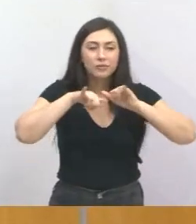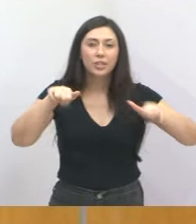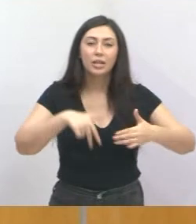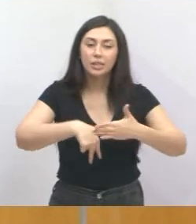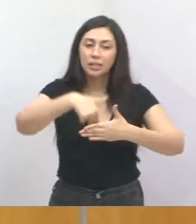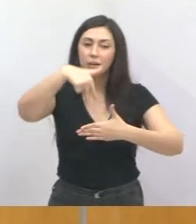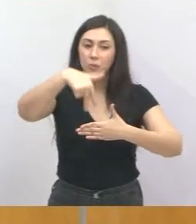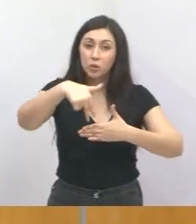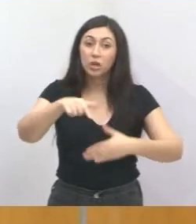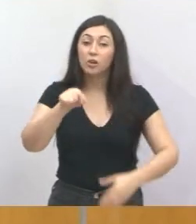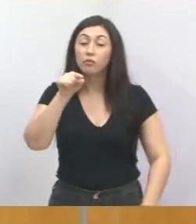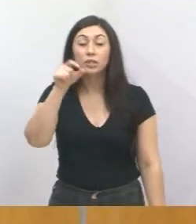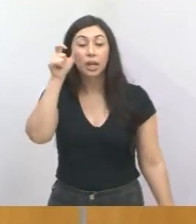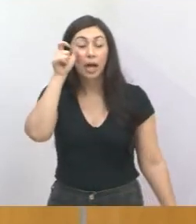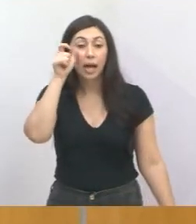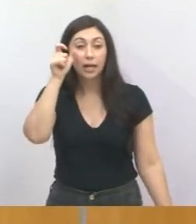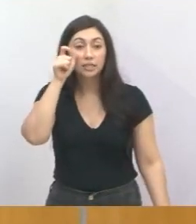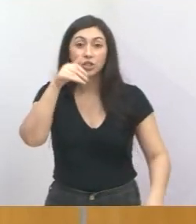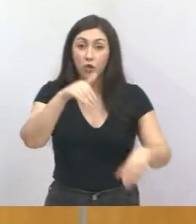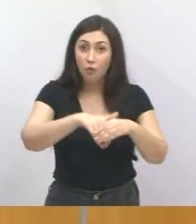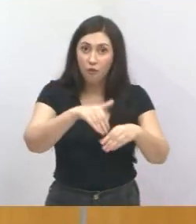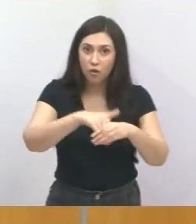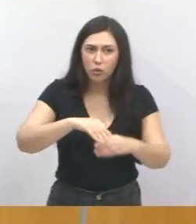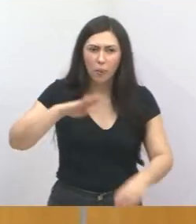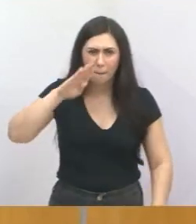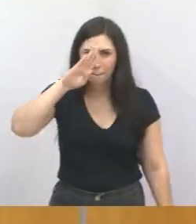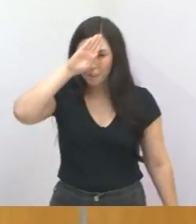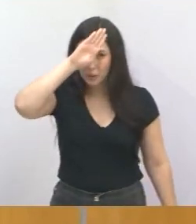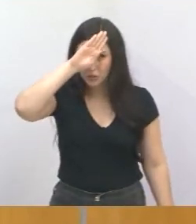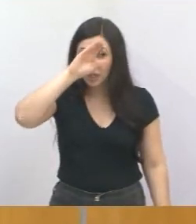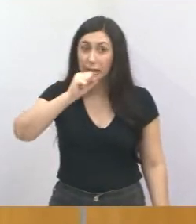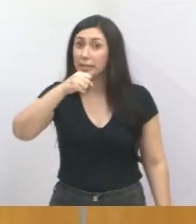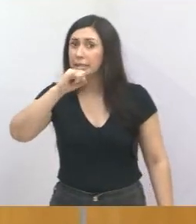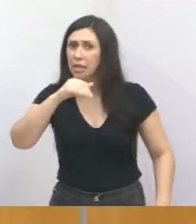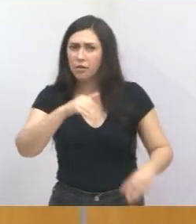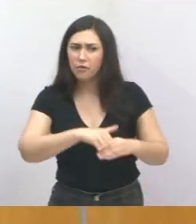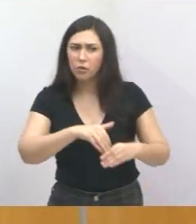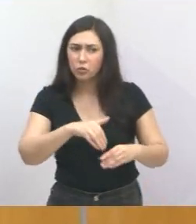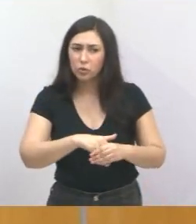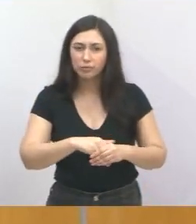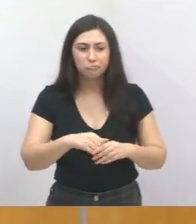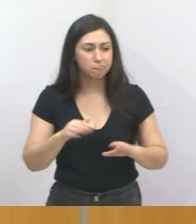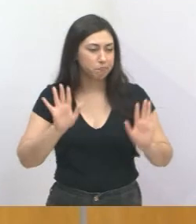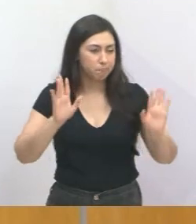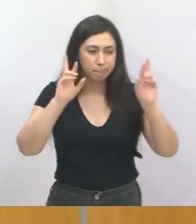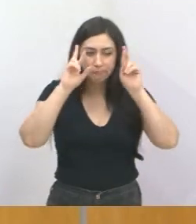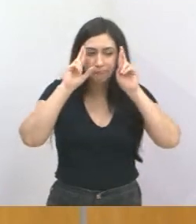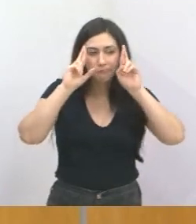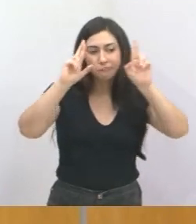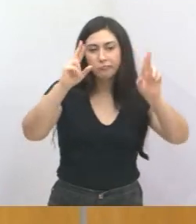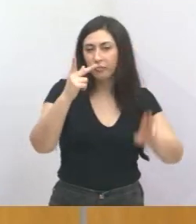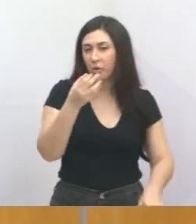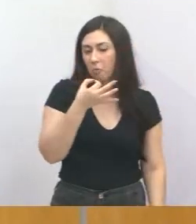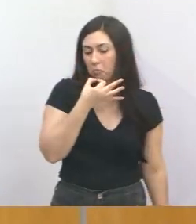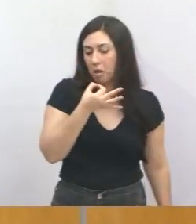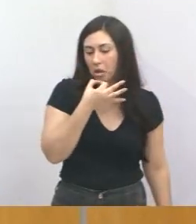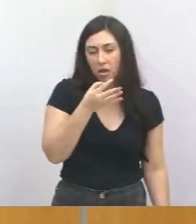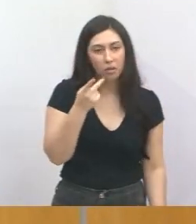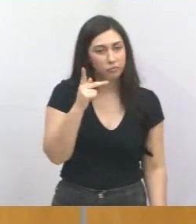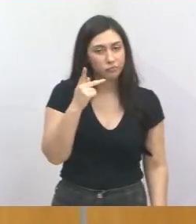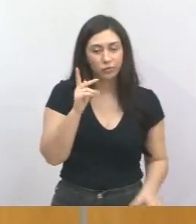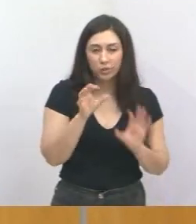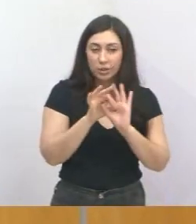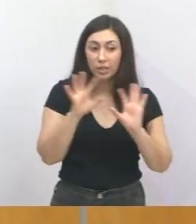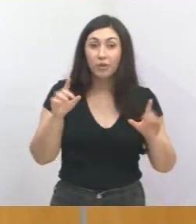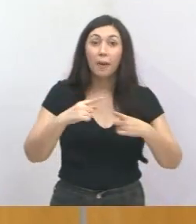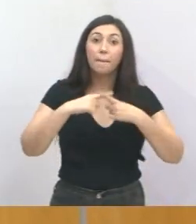aqui, e você que assiste, votou no Bolsonaro, se não votou, eu respeito, né? A sua opinião, a sua liberdade, vai